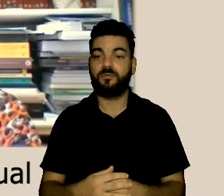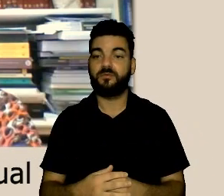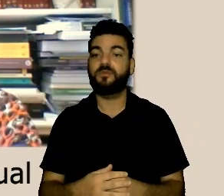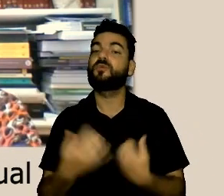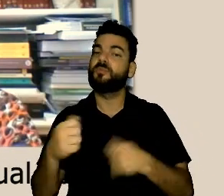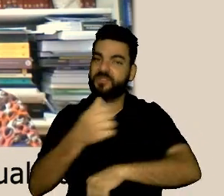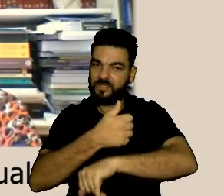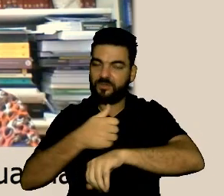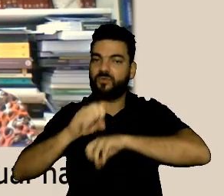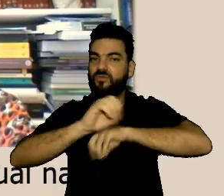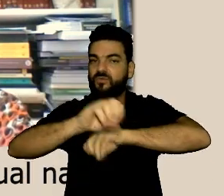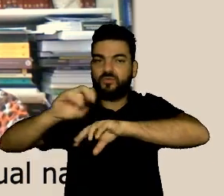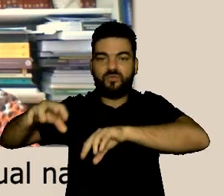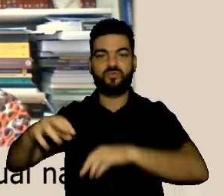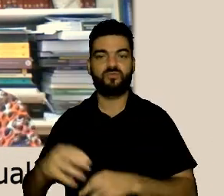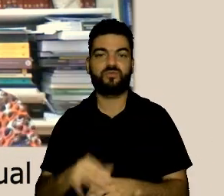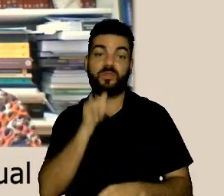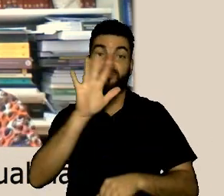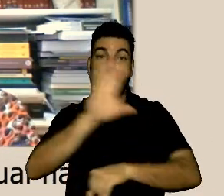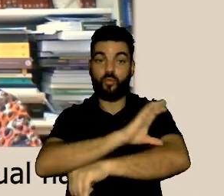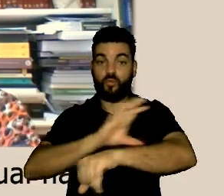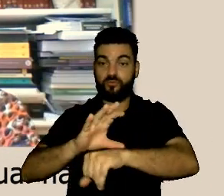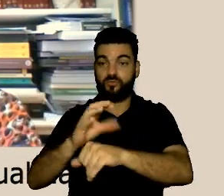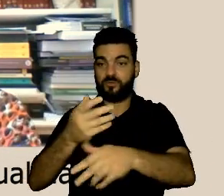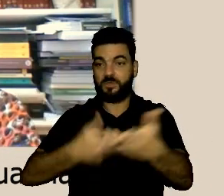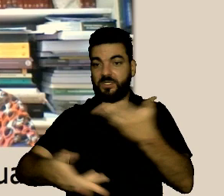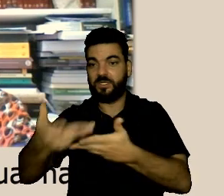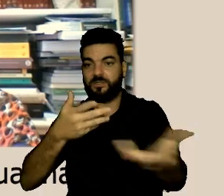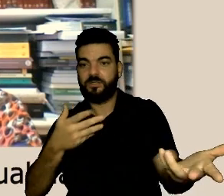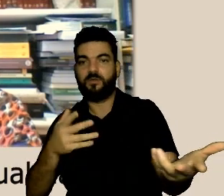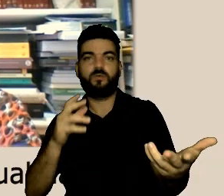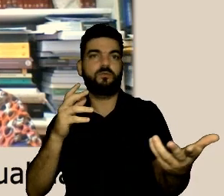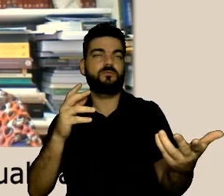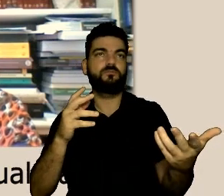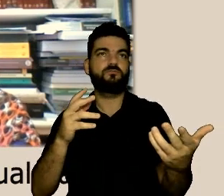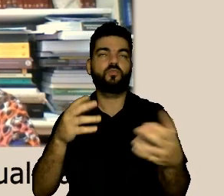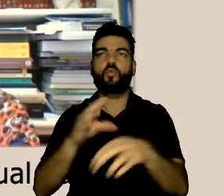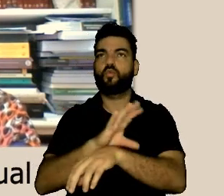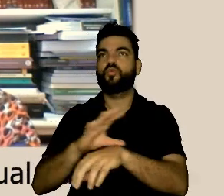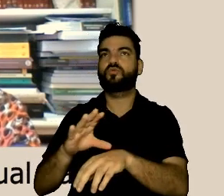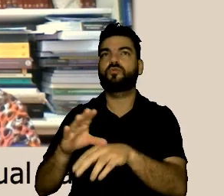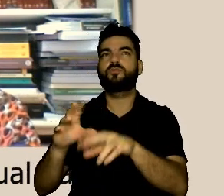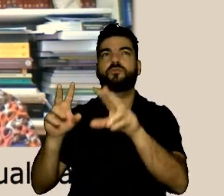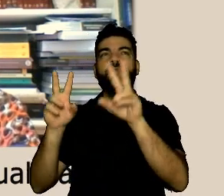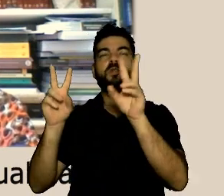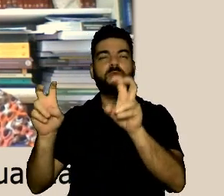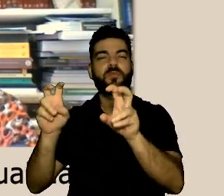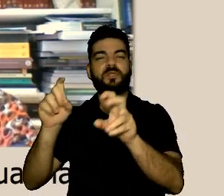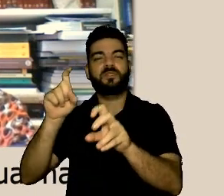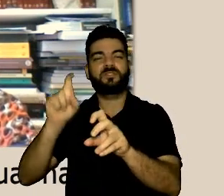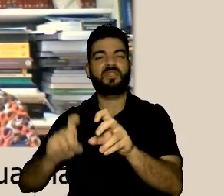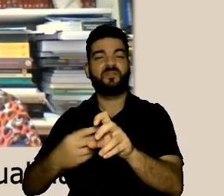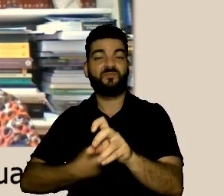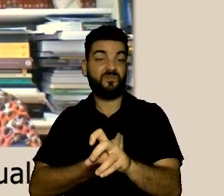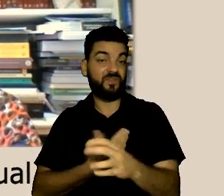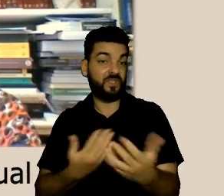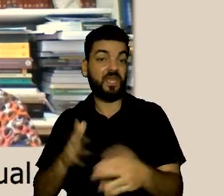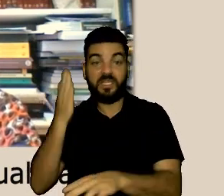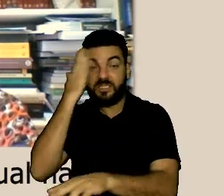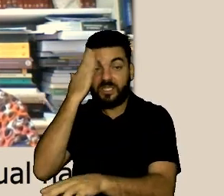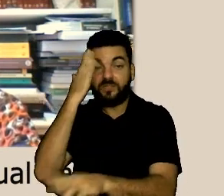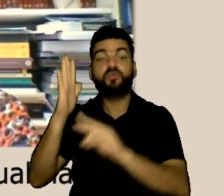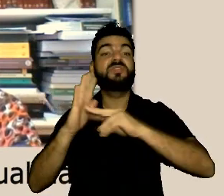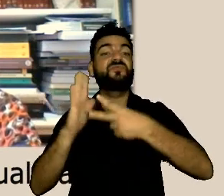das formas de incentivá-la até para ver se as pessoas não têm esse perfil é capacitando porque assim no curso de mediação no curso de